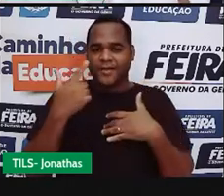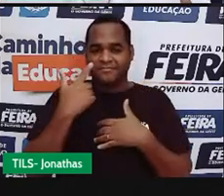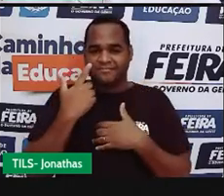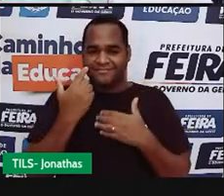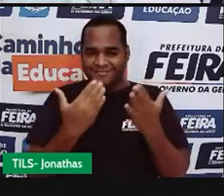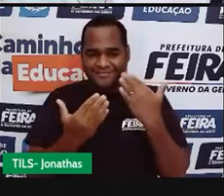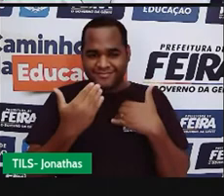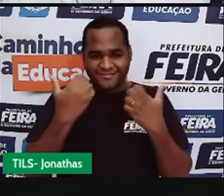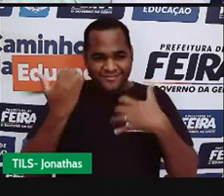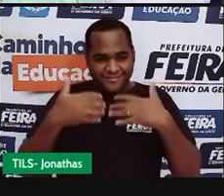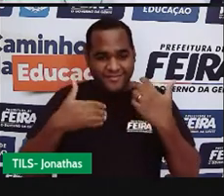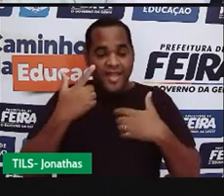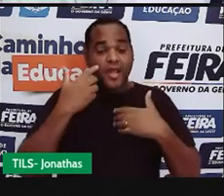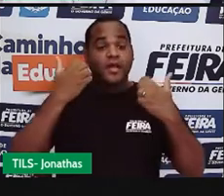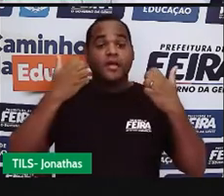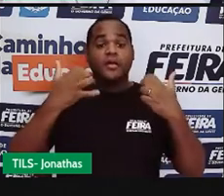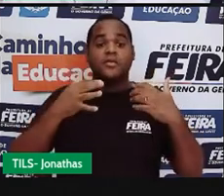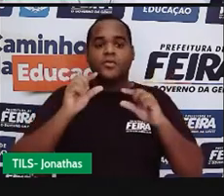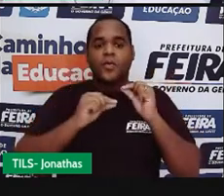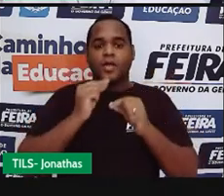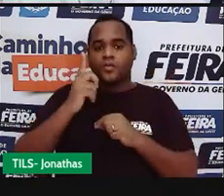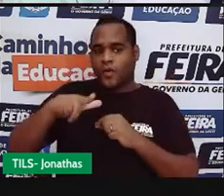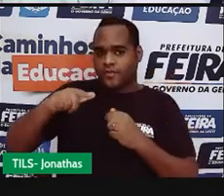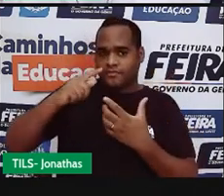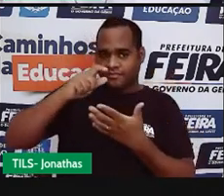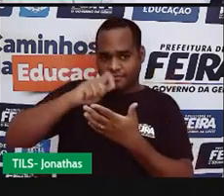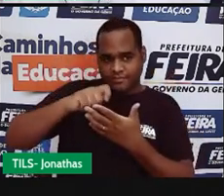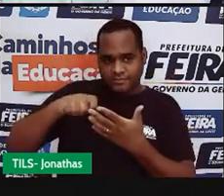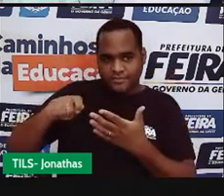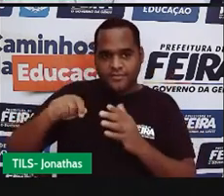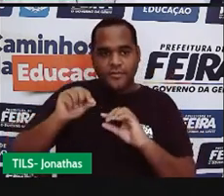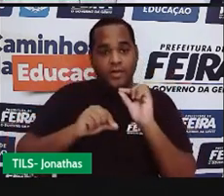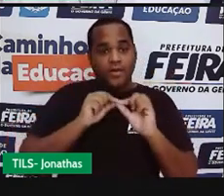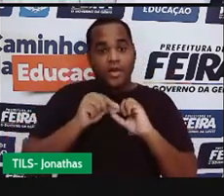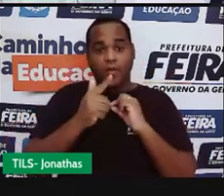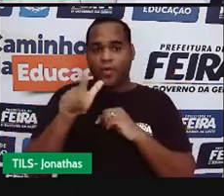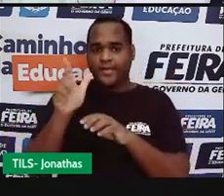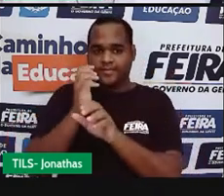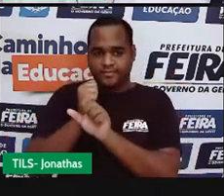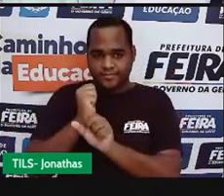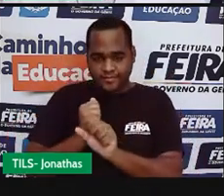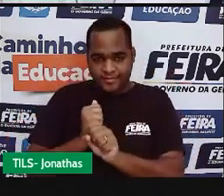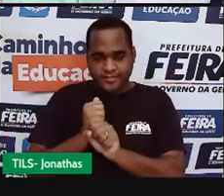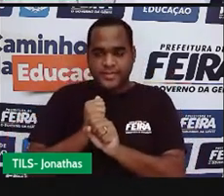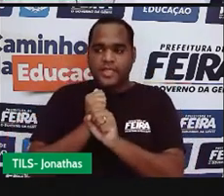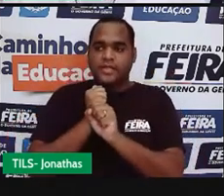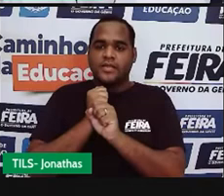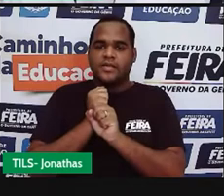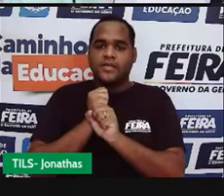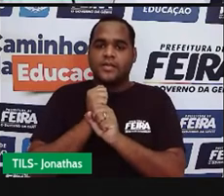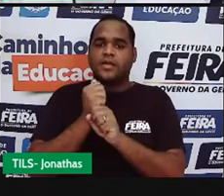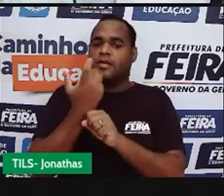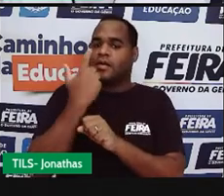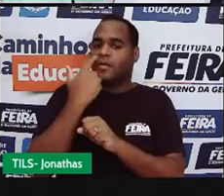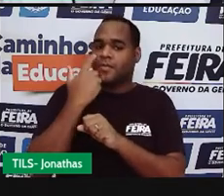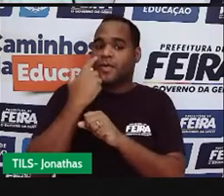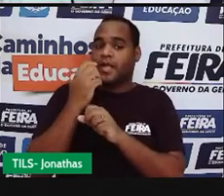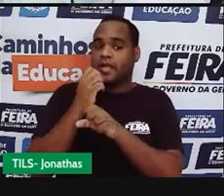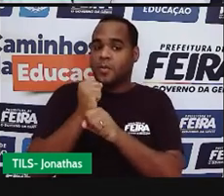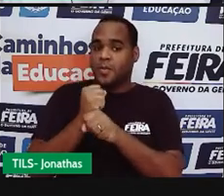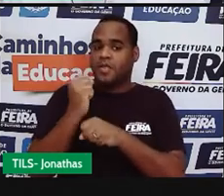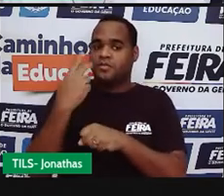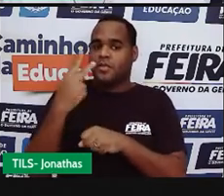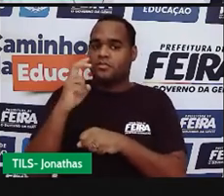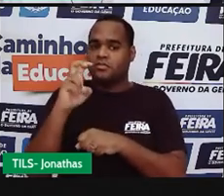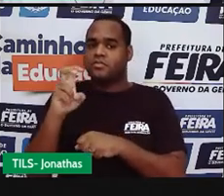comigo, vem comigo. Vou fazer de novo outras continhas. Eu vou pegar o lado que mede cinco